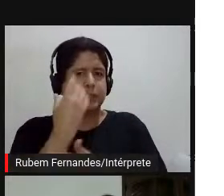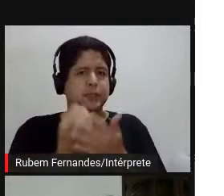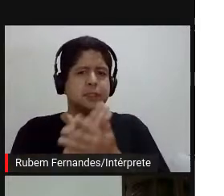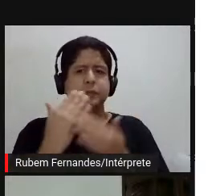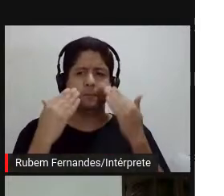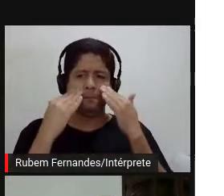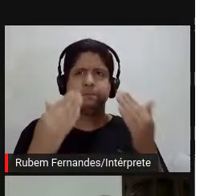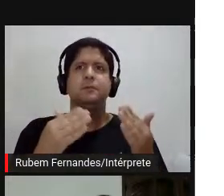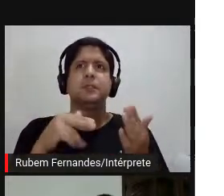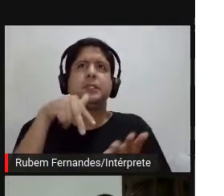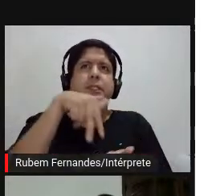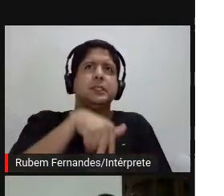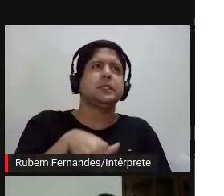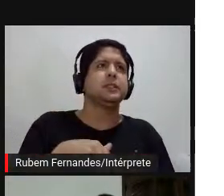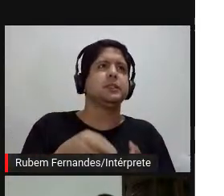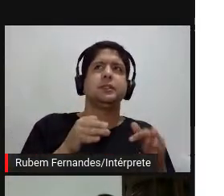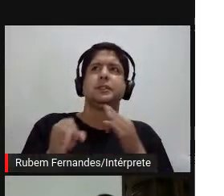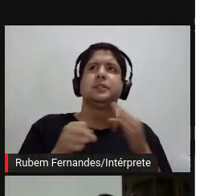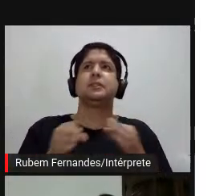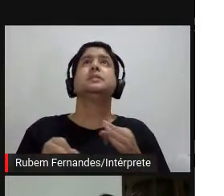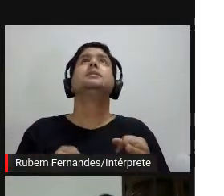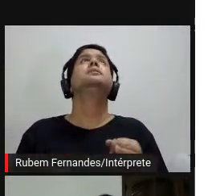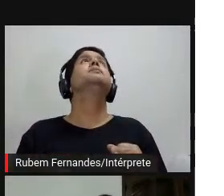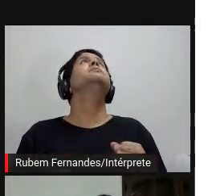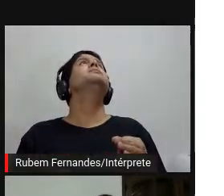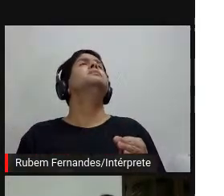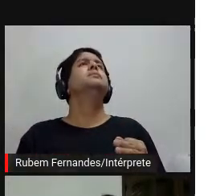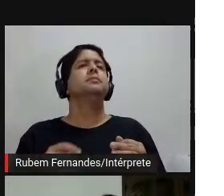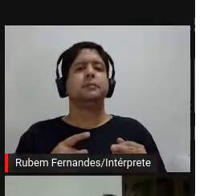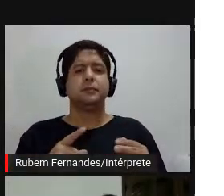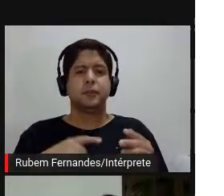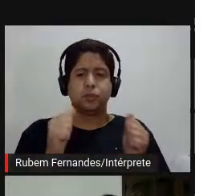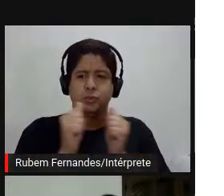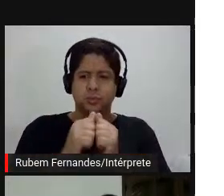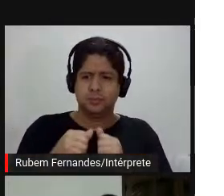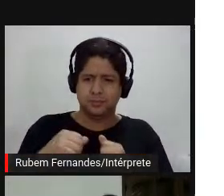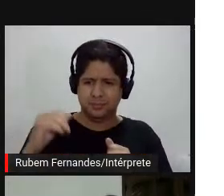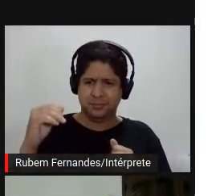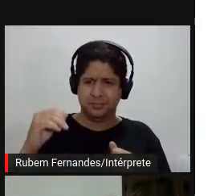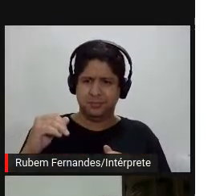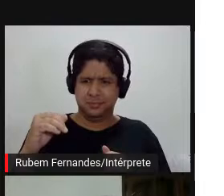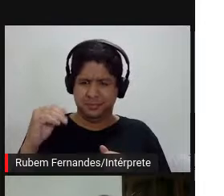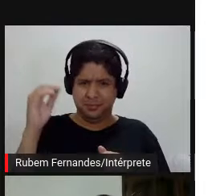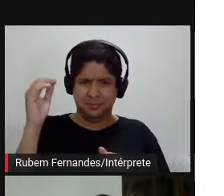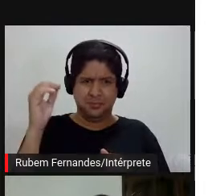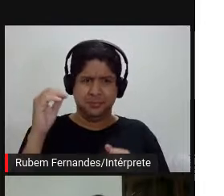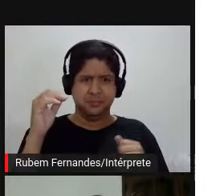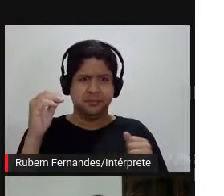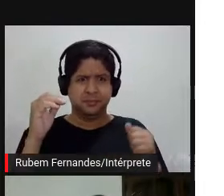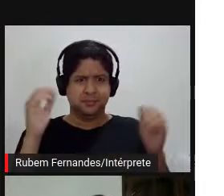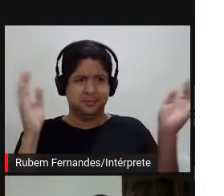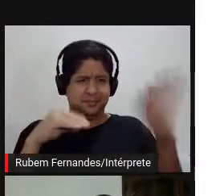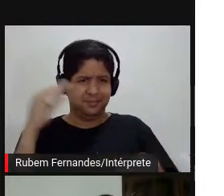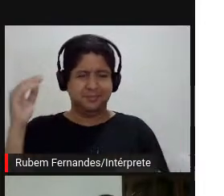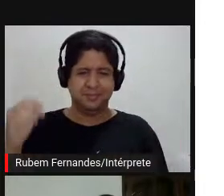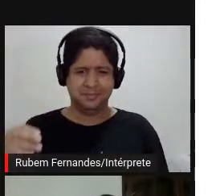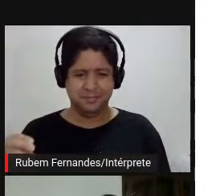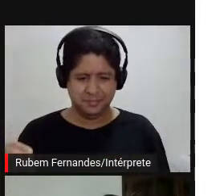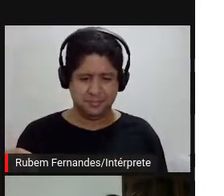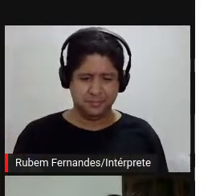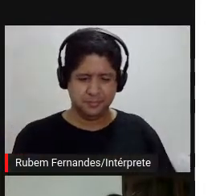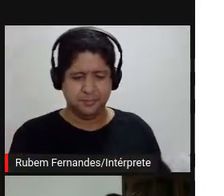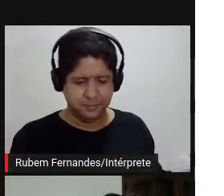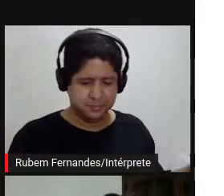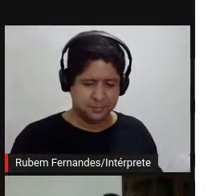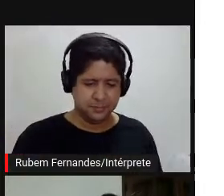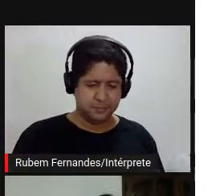críticas à participação também, né, quando que ela é efetiva ou não é, o que interessa, será que ela é mais do que a